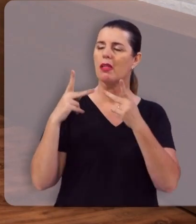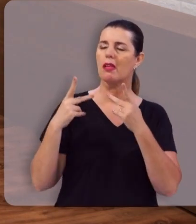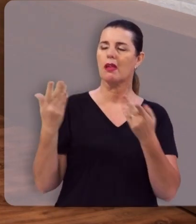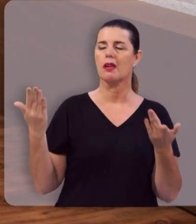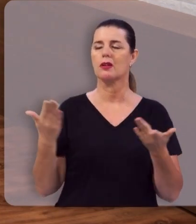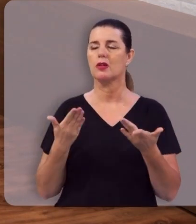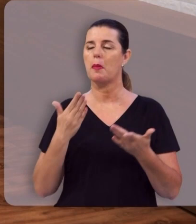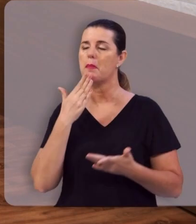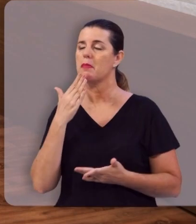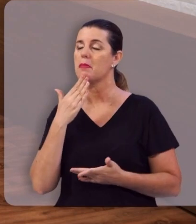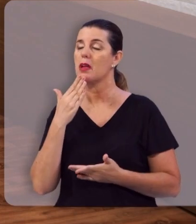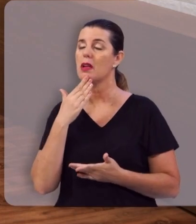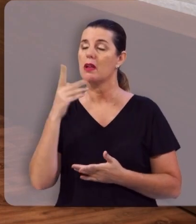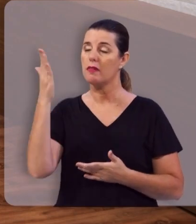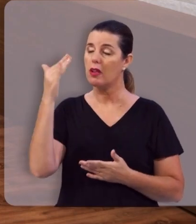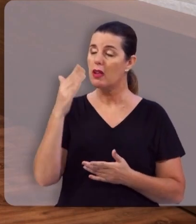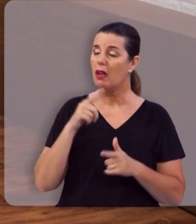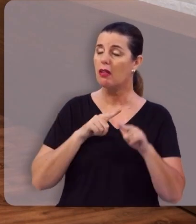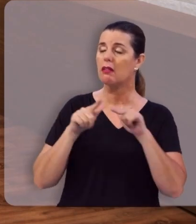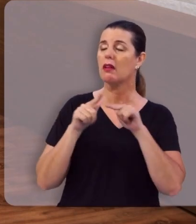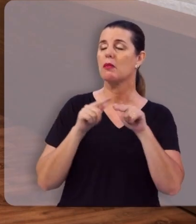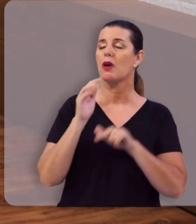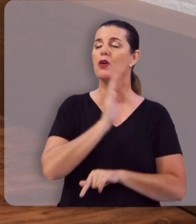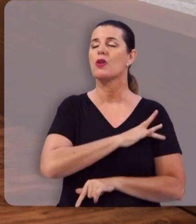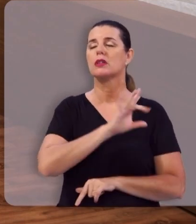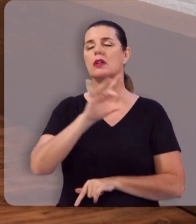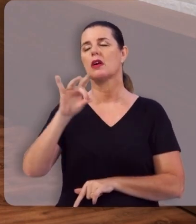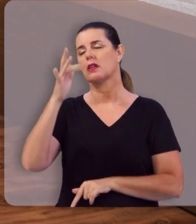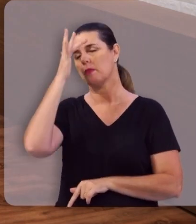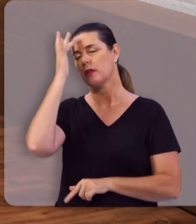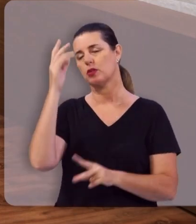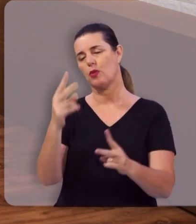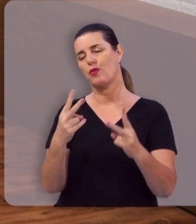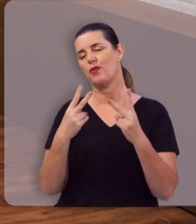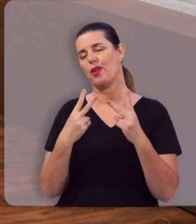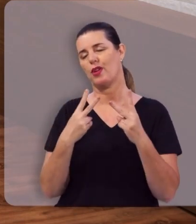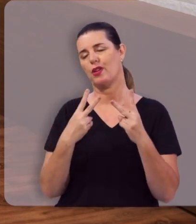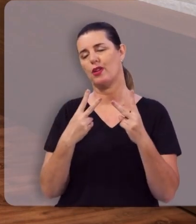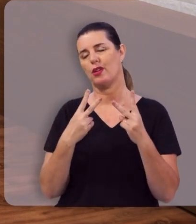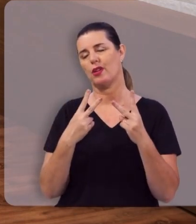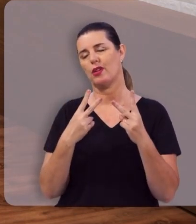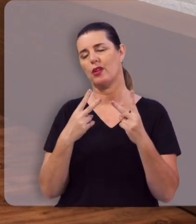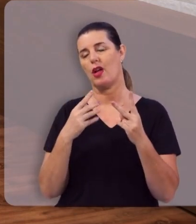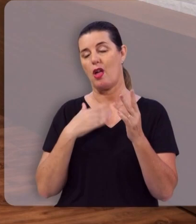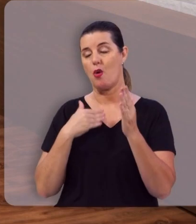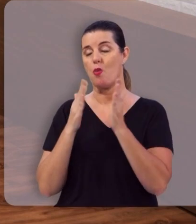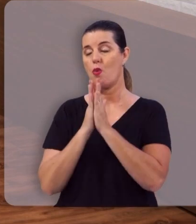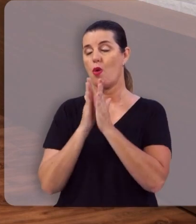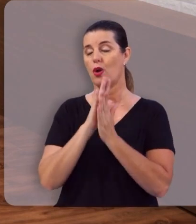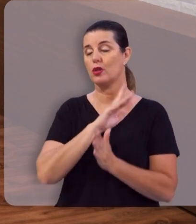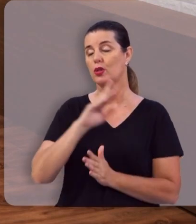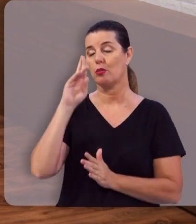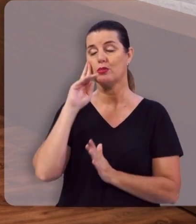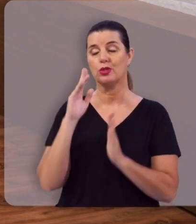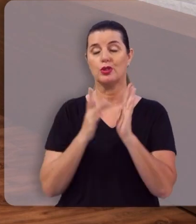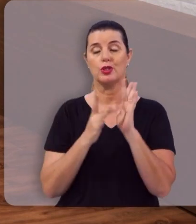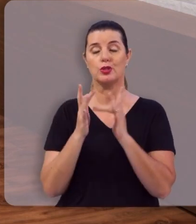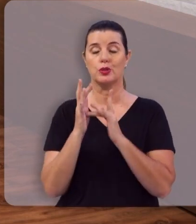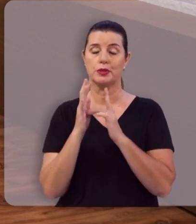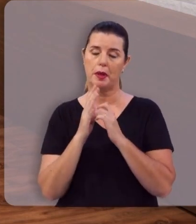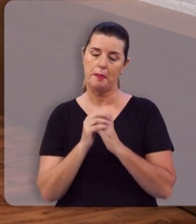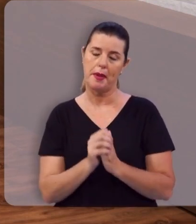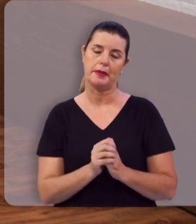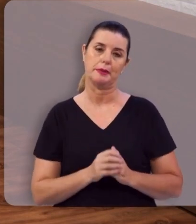e eu te peço que tu apliques esta palavra ao coração de todos aqueles que nos assistem. Assim eu oro em nome de Jesus.